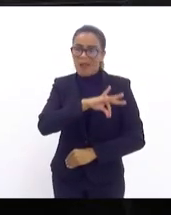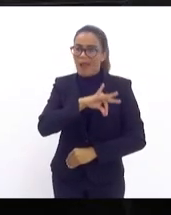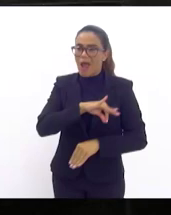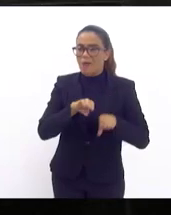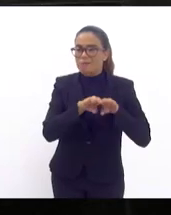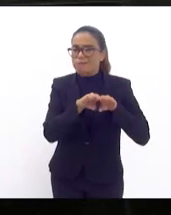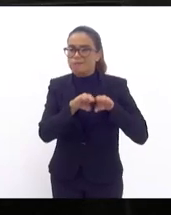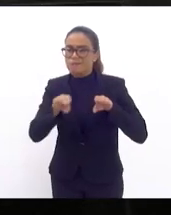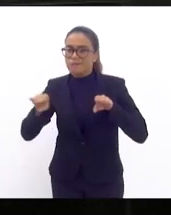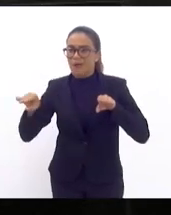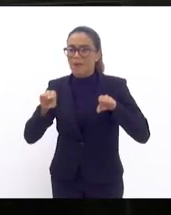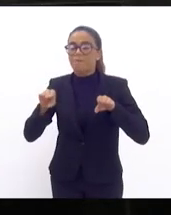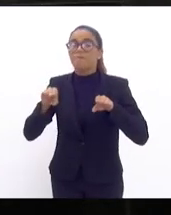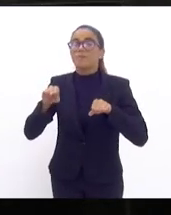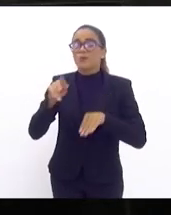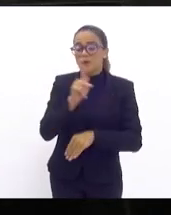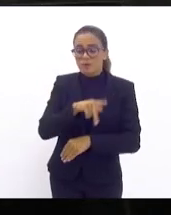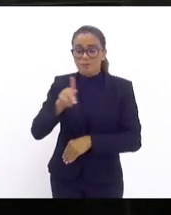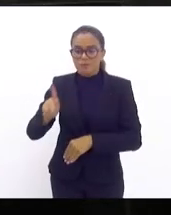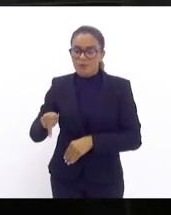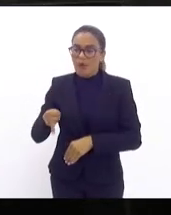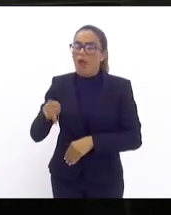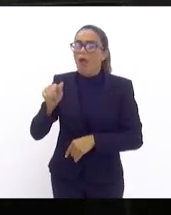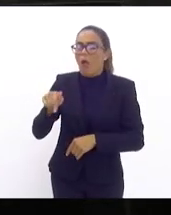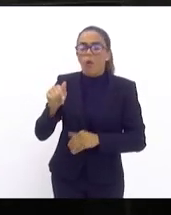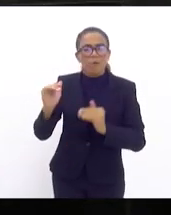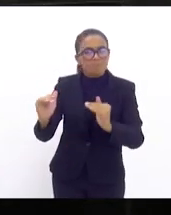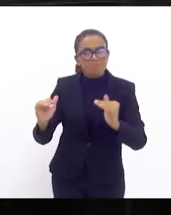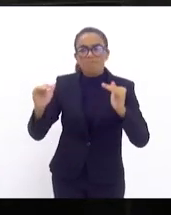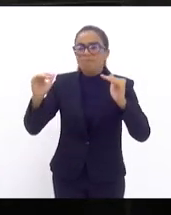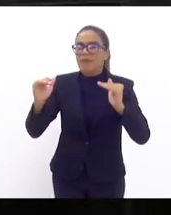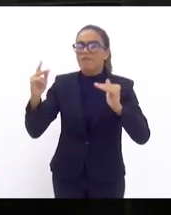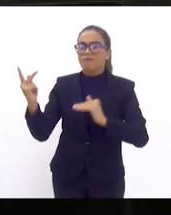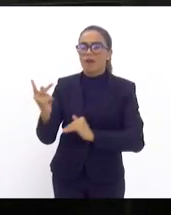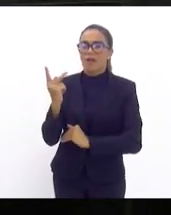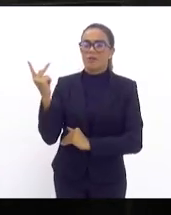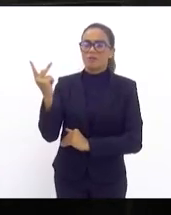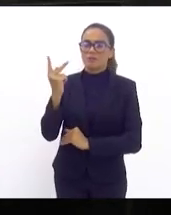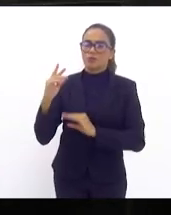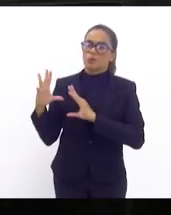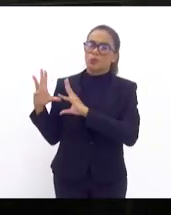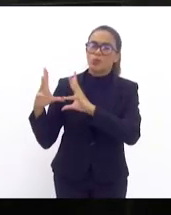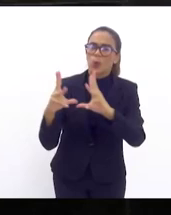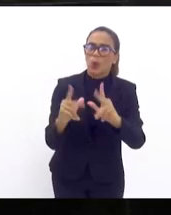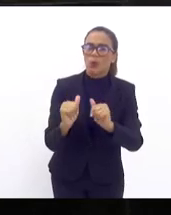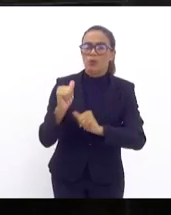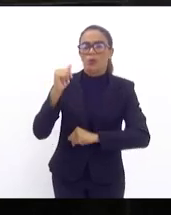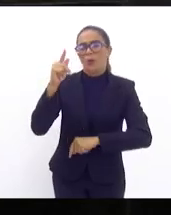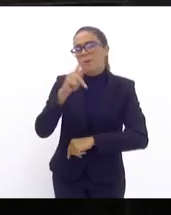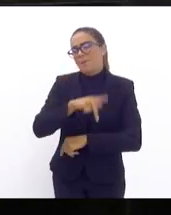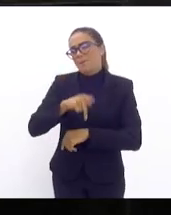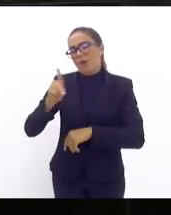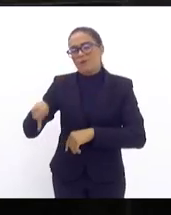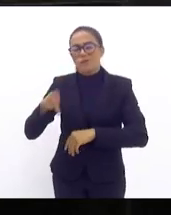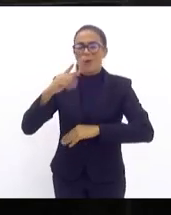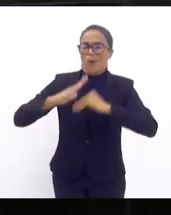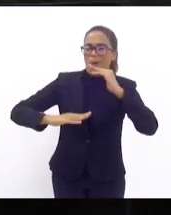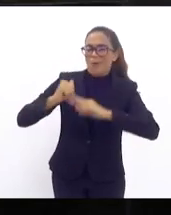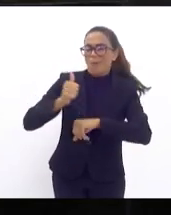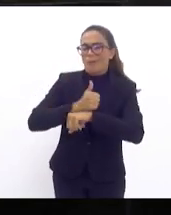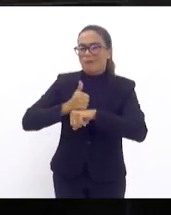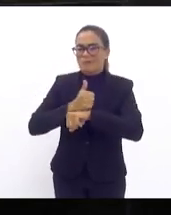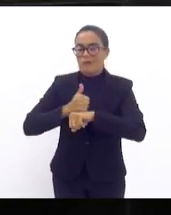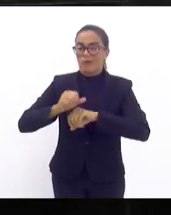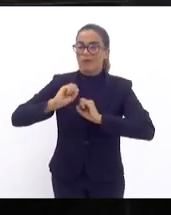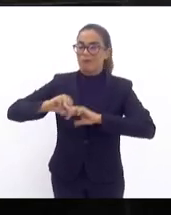é uma medida imperiosa para a valorização de todos os profissionais de educação. A gente pode discutir aqui... Uma